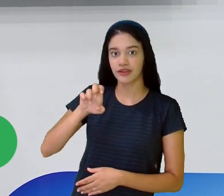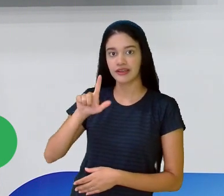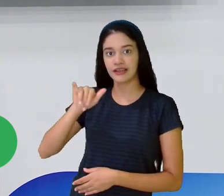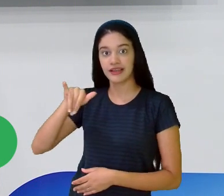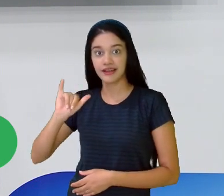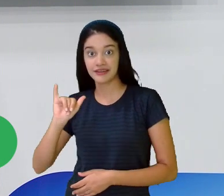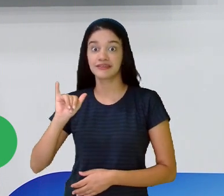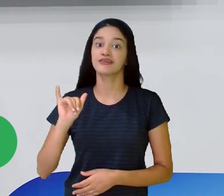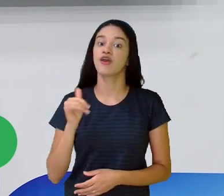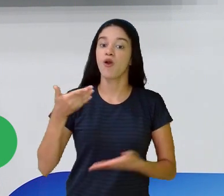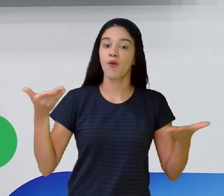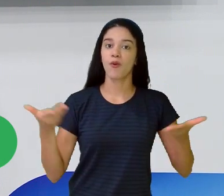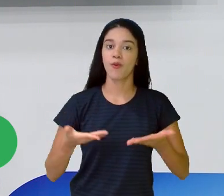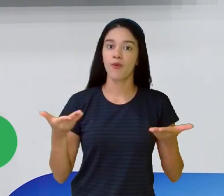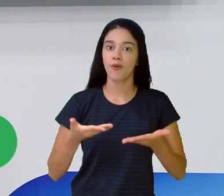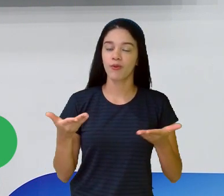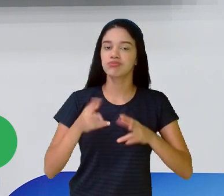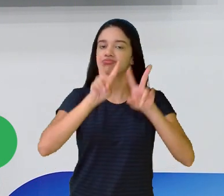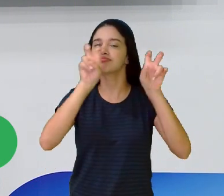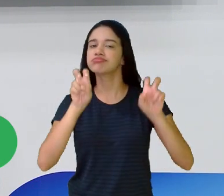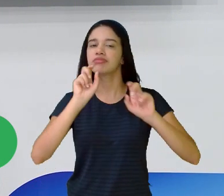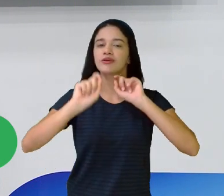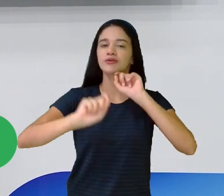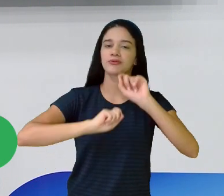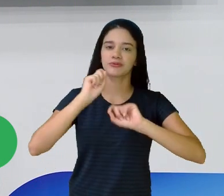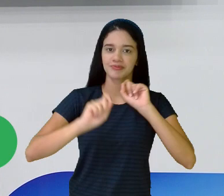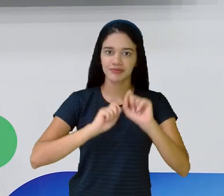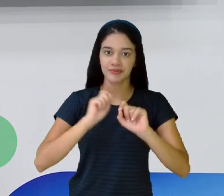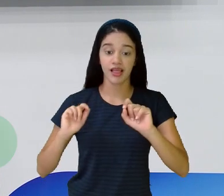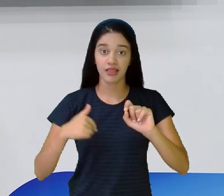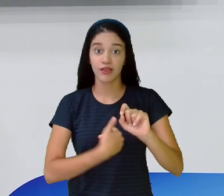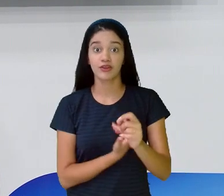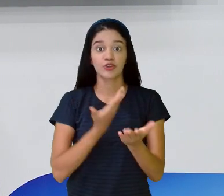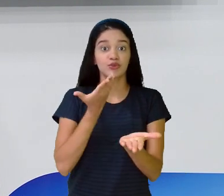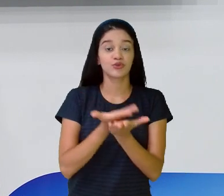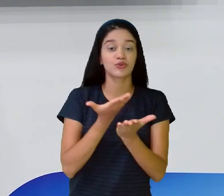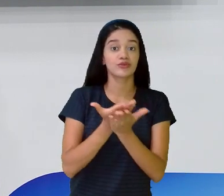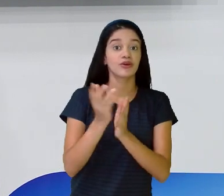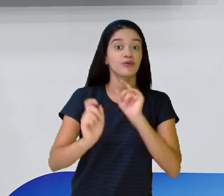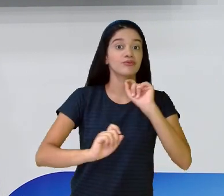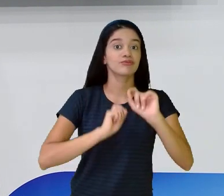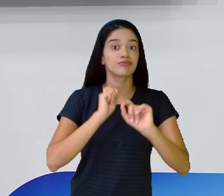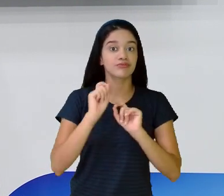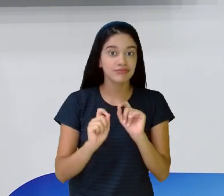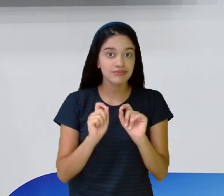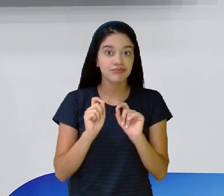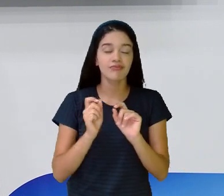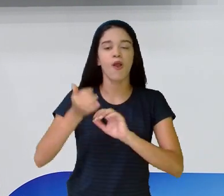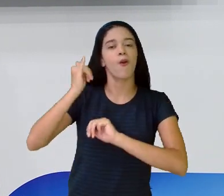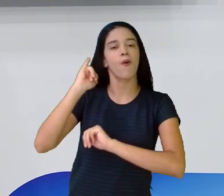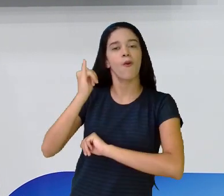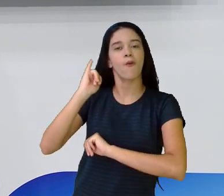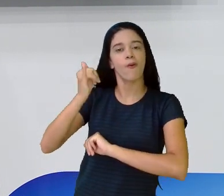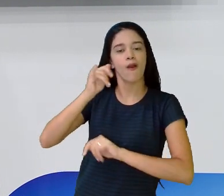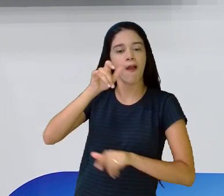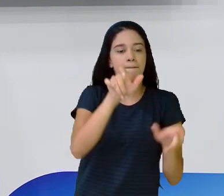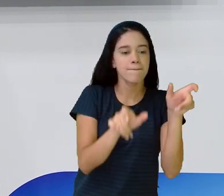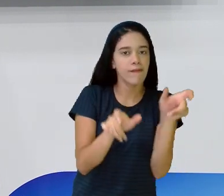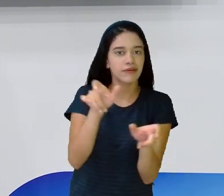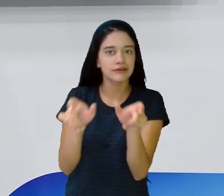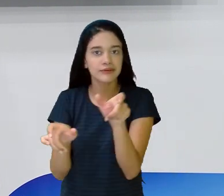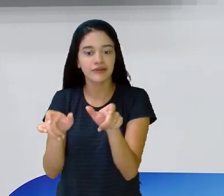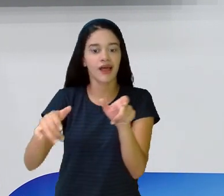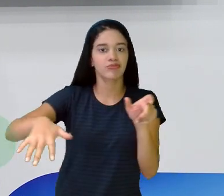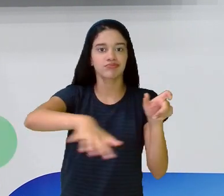Graciele e hoje com a temática, estou trazendo aí, vamos trabalhar a temática contos, personagens